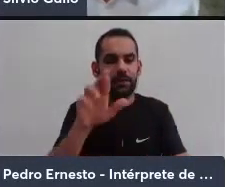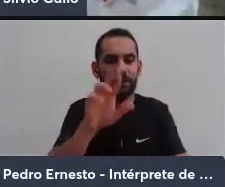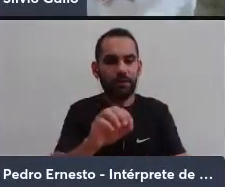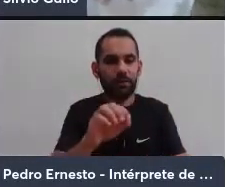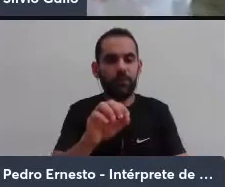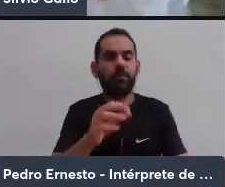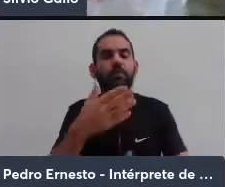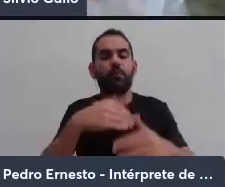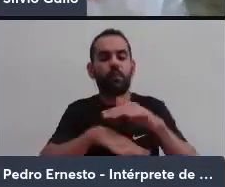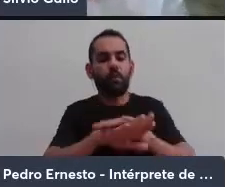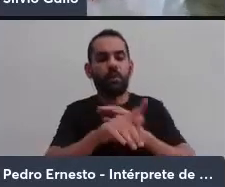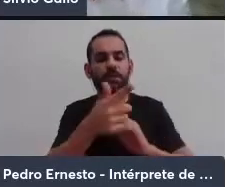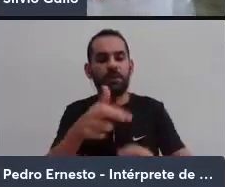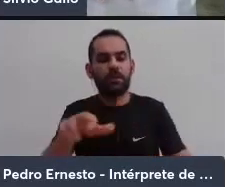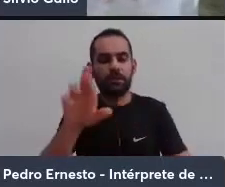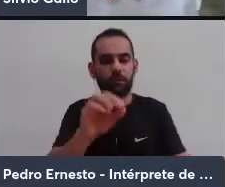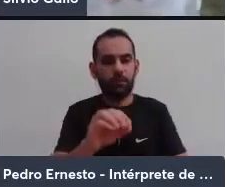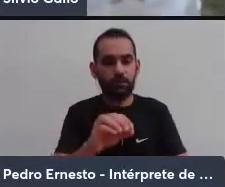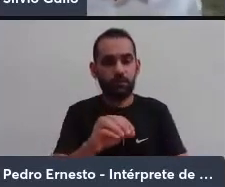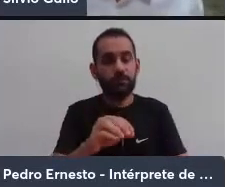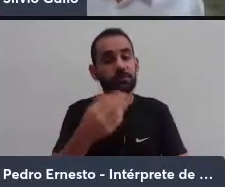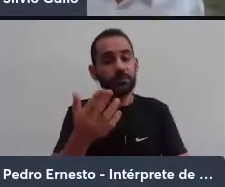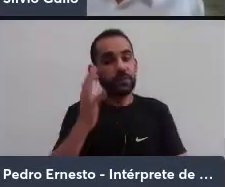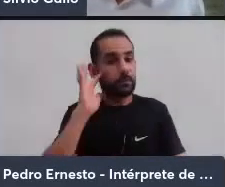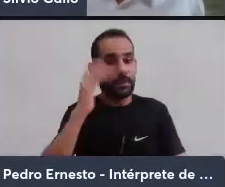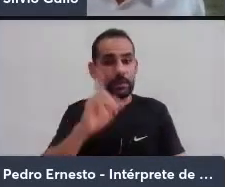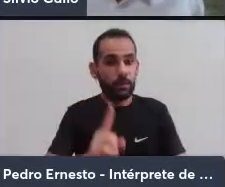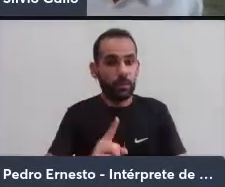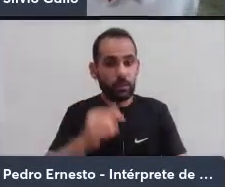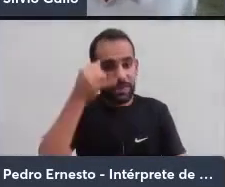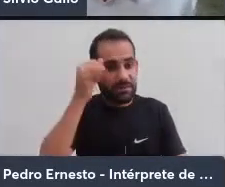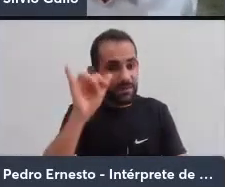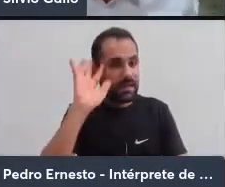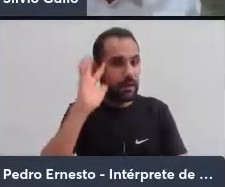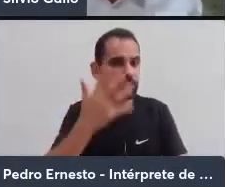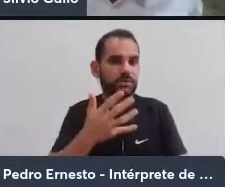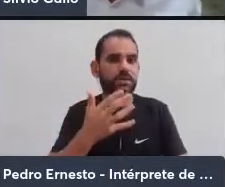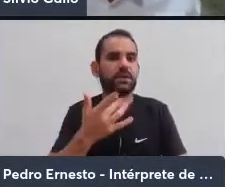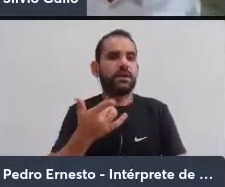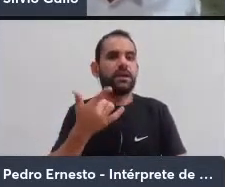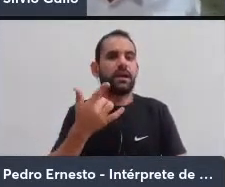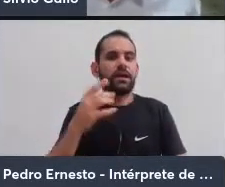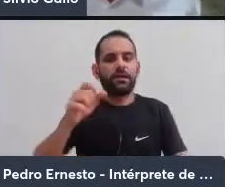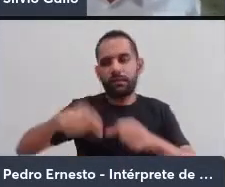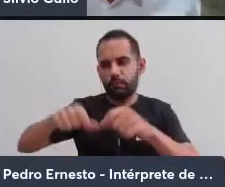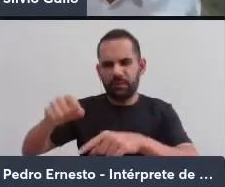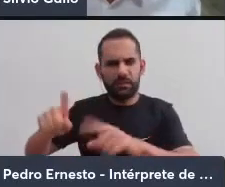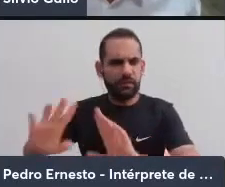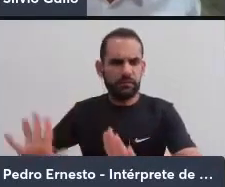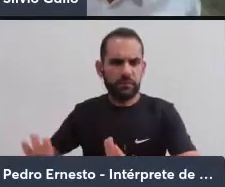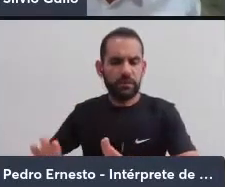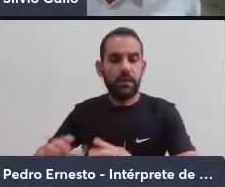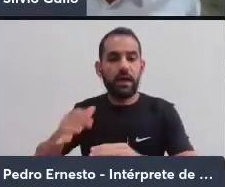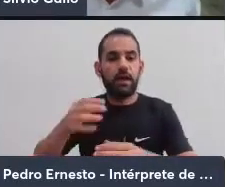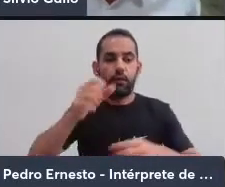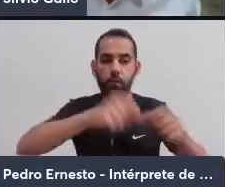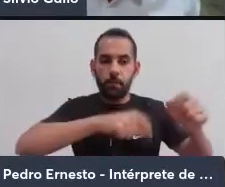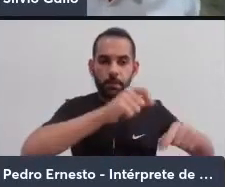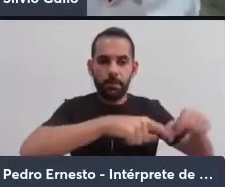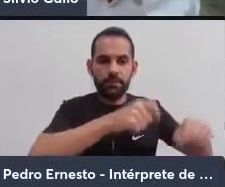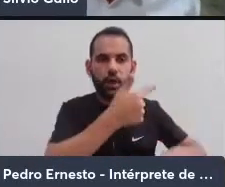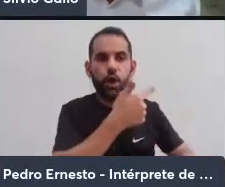grãos. Então, para que isso não acontecesse, eles simplesmente não plantavam grãos, eles plantavam outros vegetais